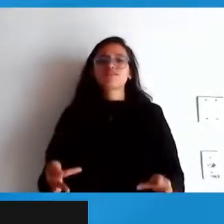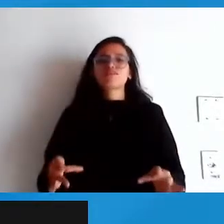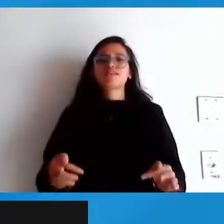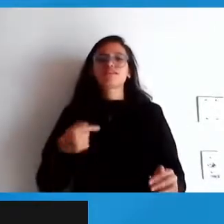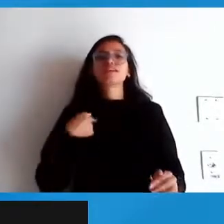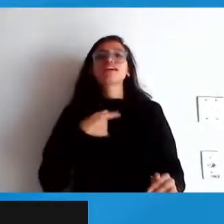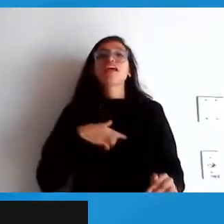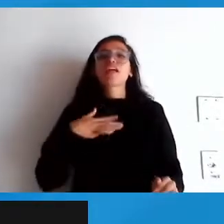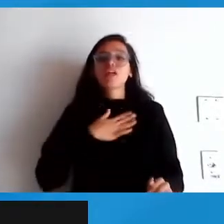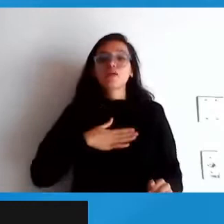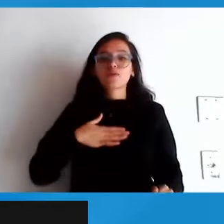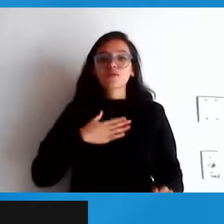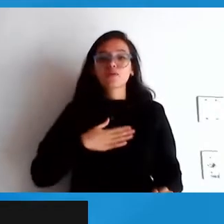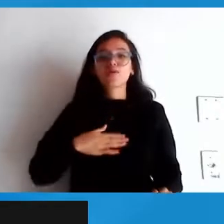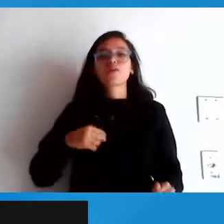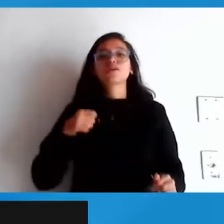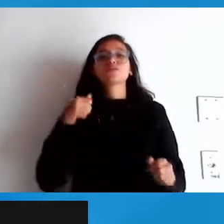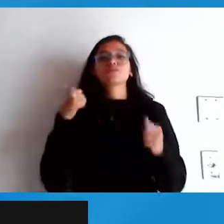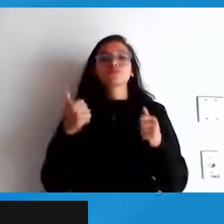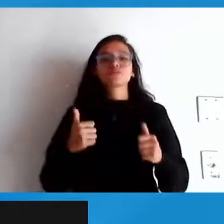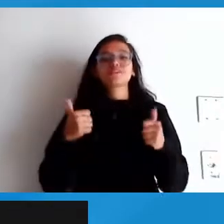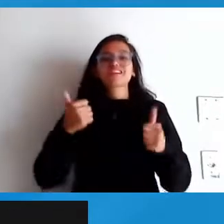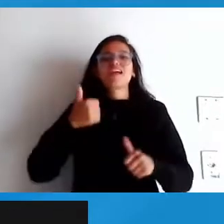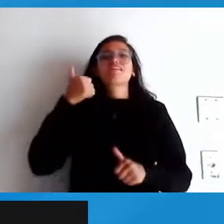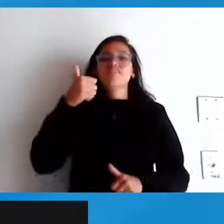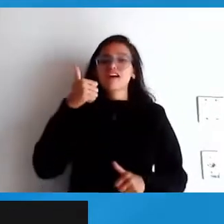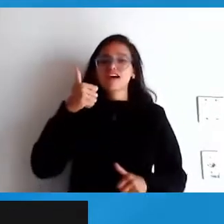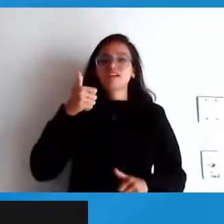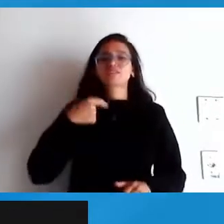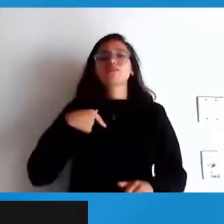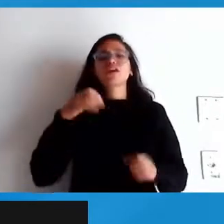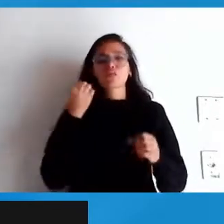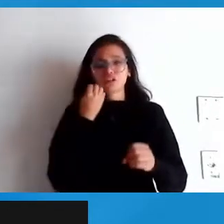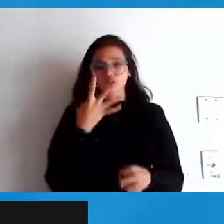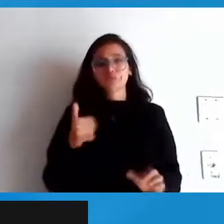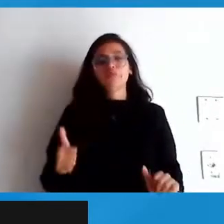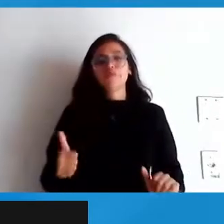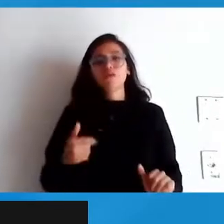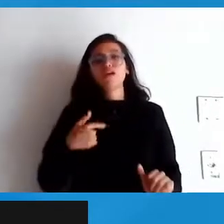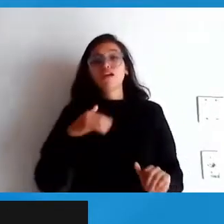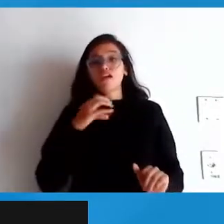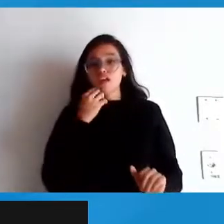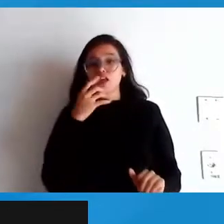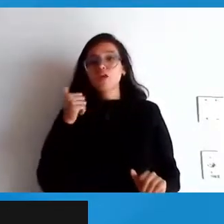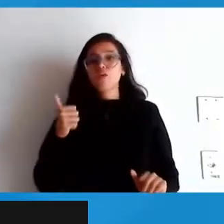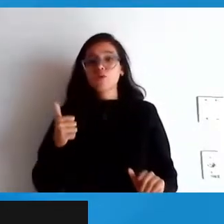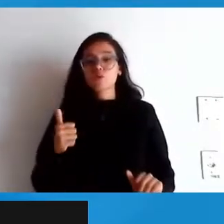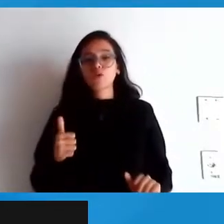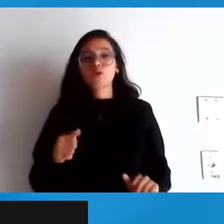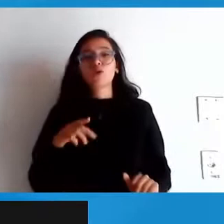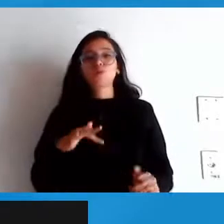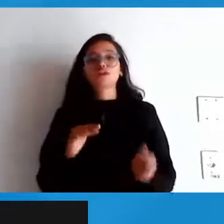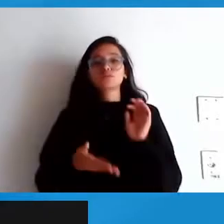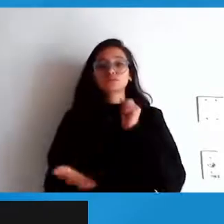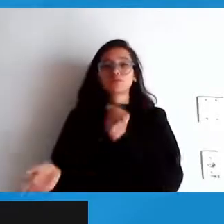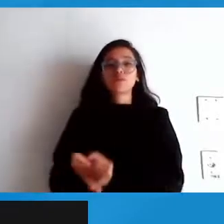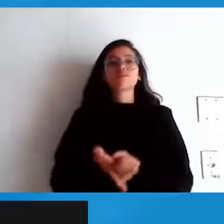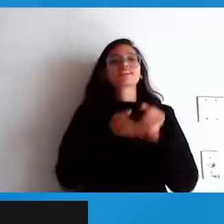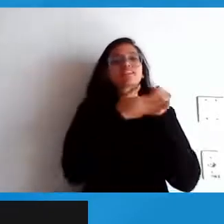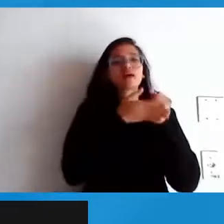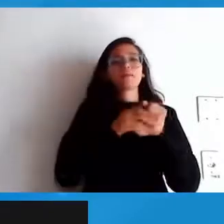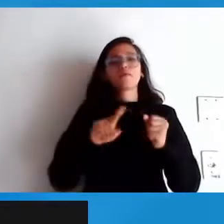isso é totalmente válido é colocar link para doi aqui fazer apoia-se fazer